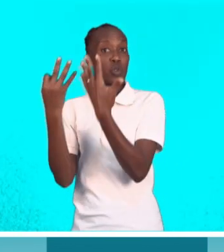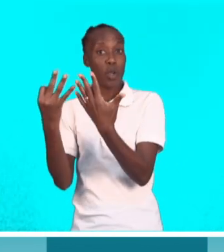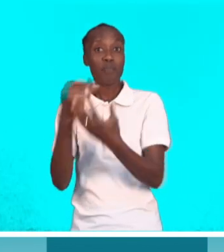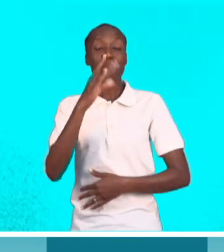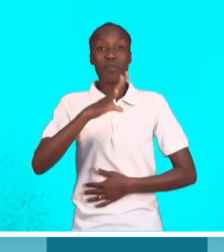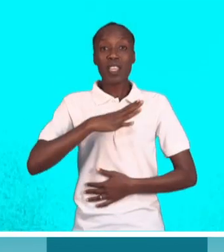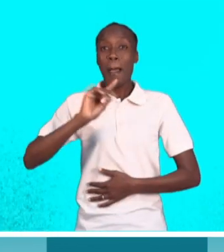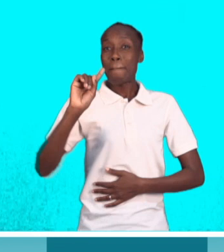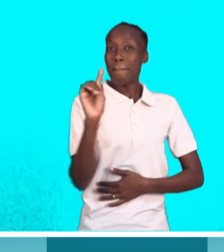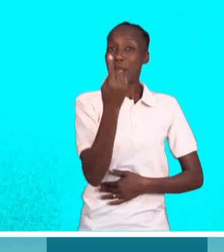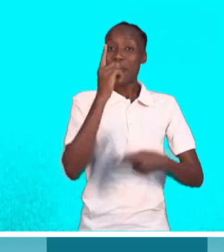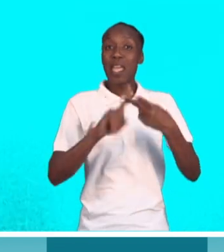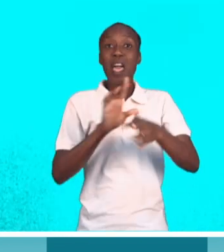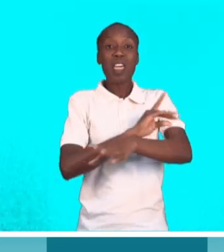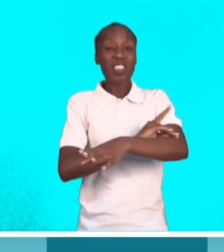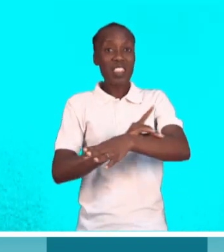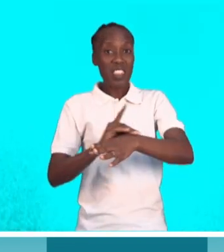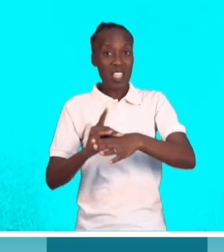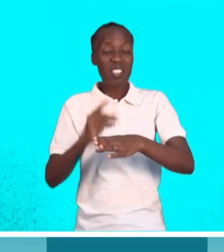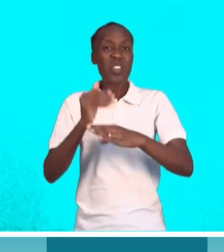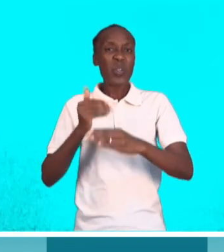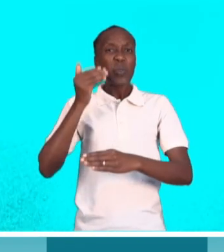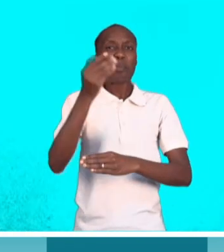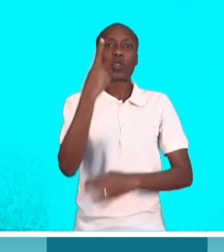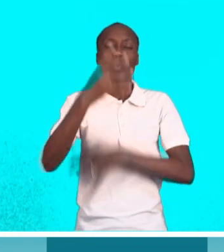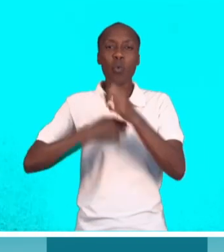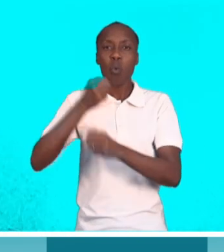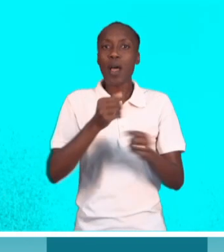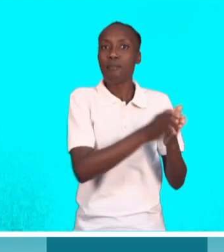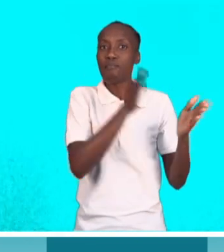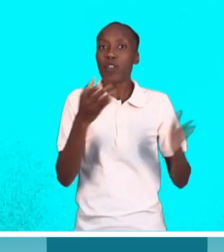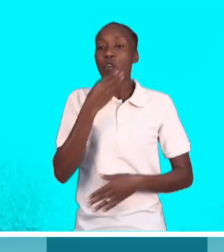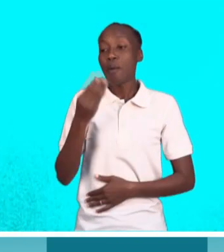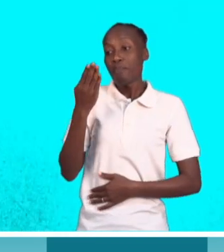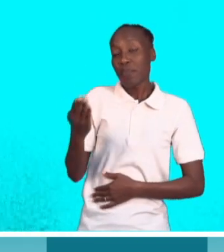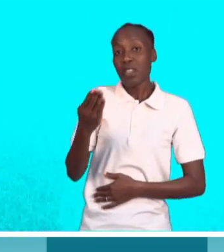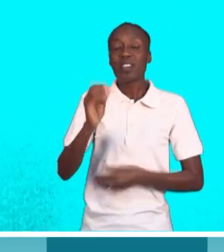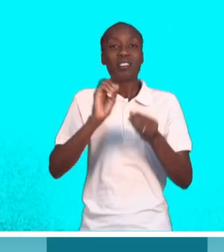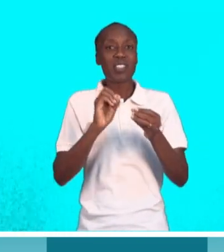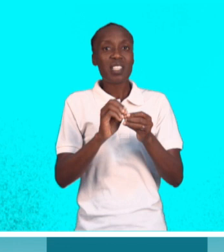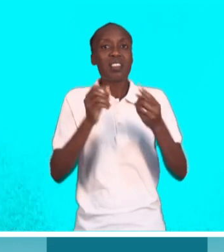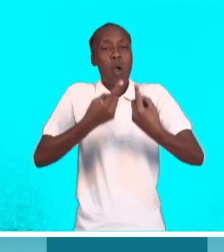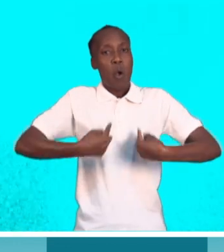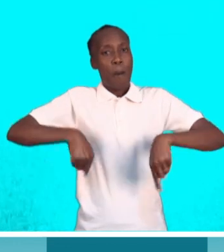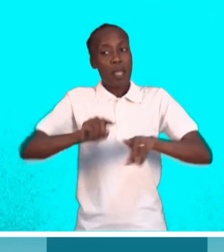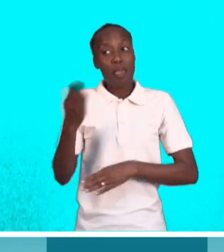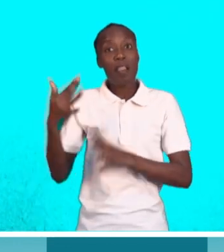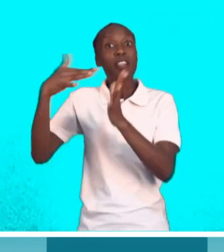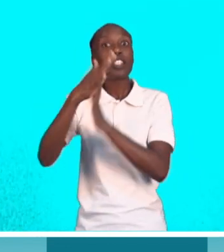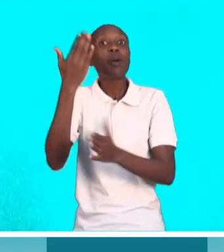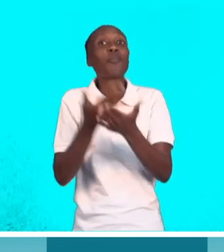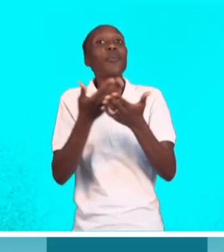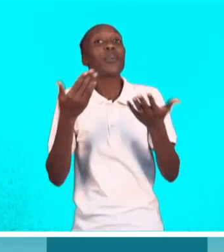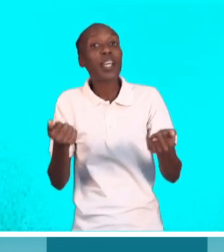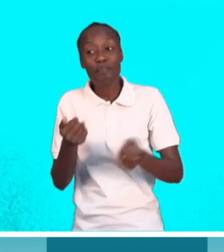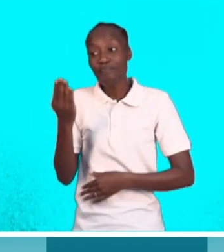a MIDE só teve a primeira direção um ano mais tarde. Castro Jorge, da Comissão Estelador, explica os